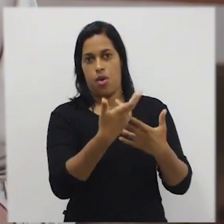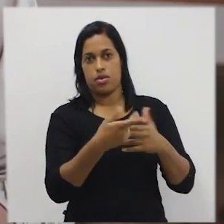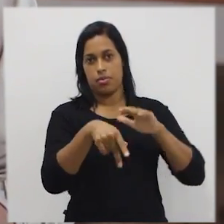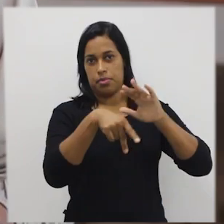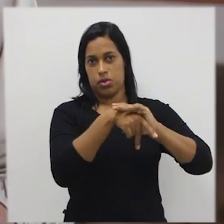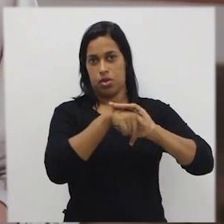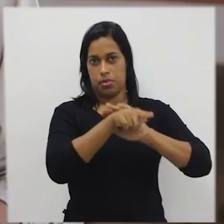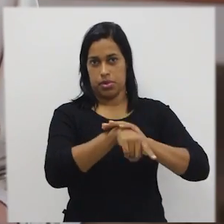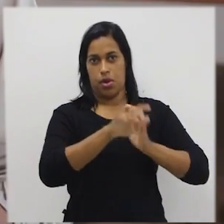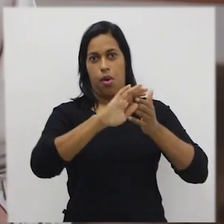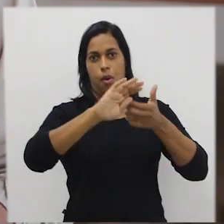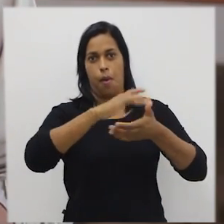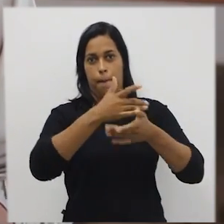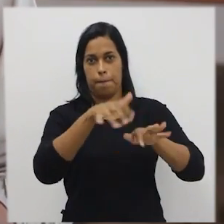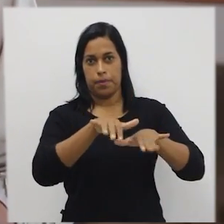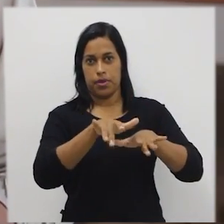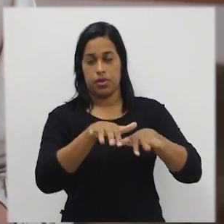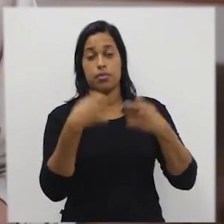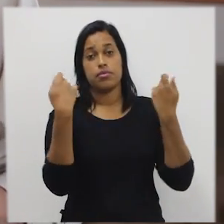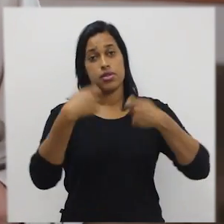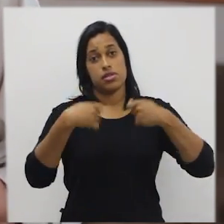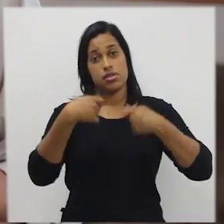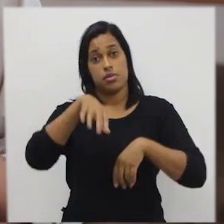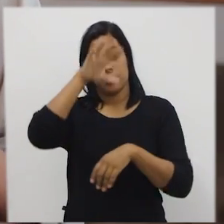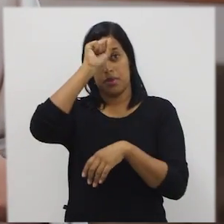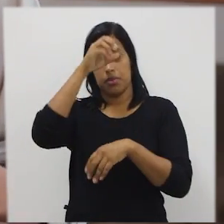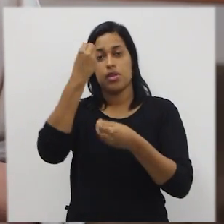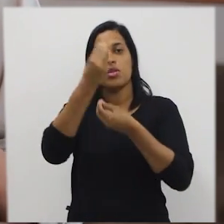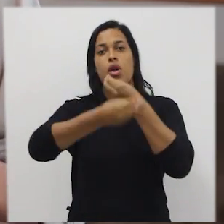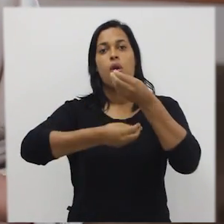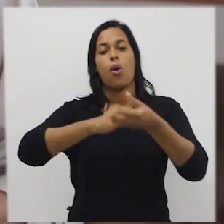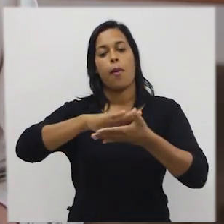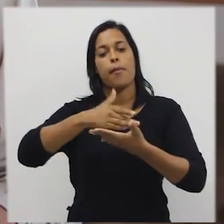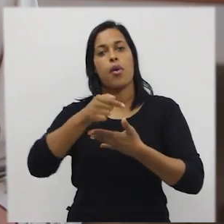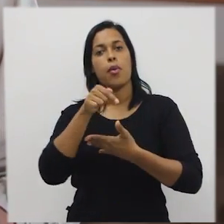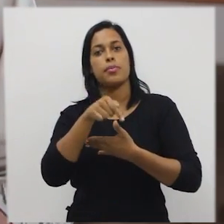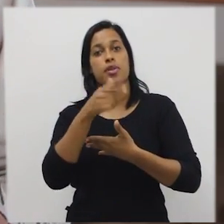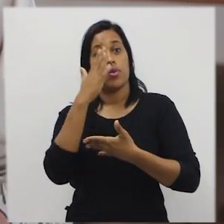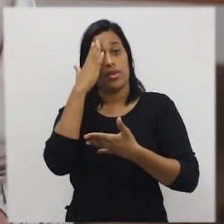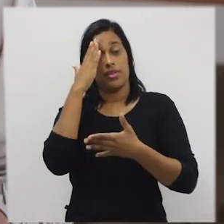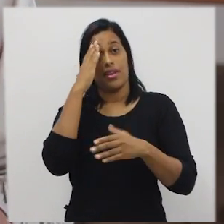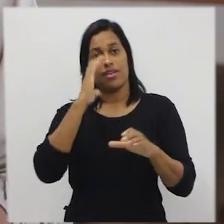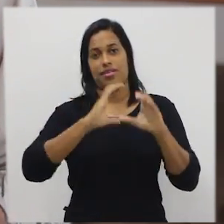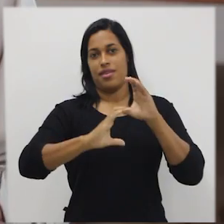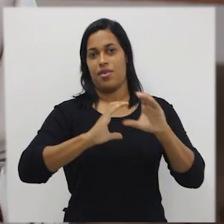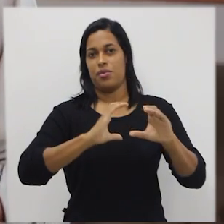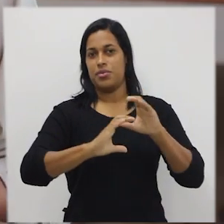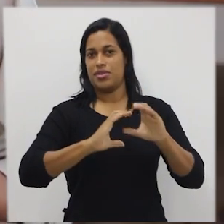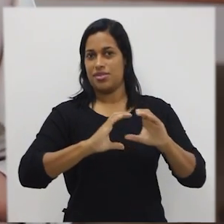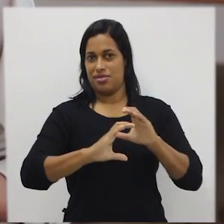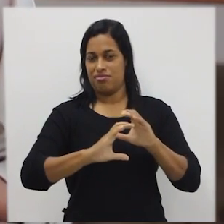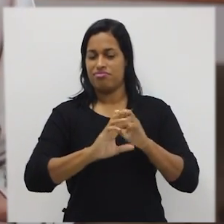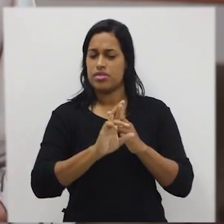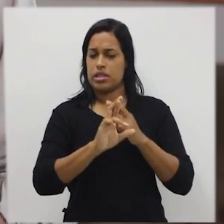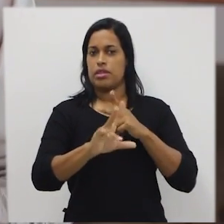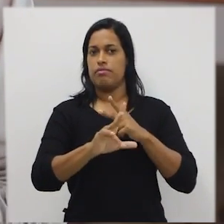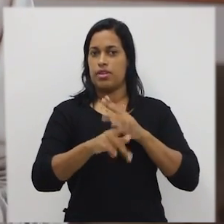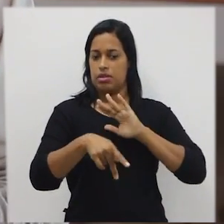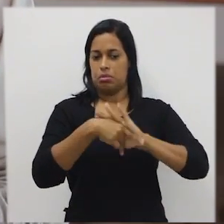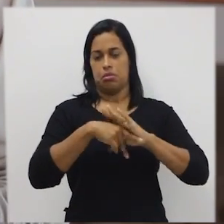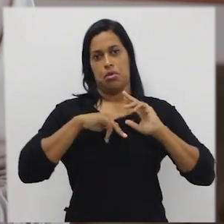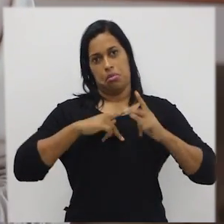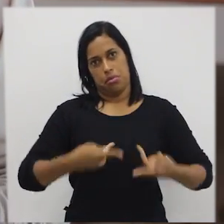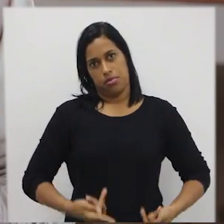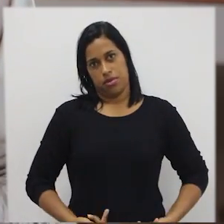Dessa forma, nós precisamos aprender como é que o computador entende essa comunicação. É uma forma diferente da do ser